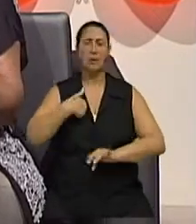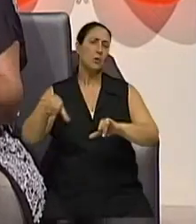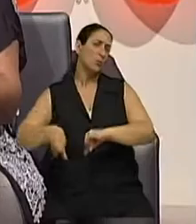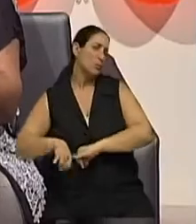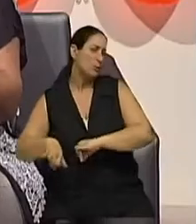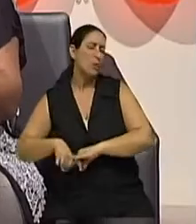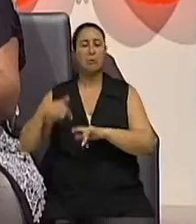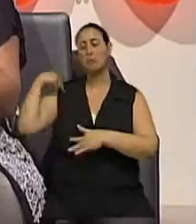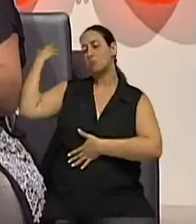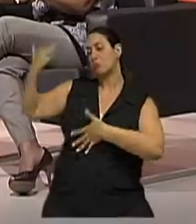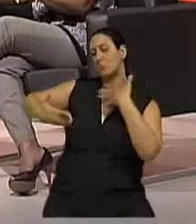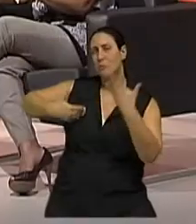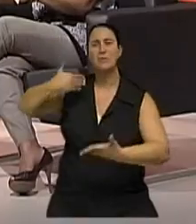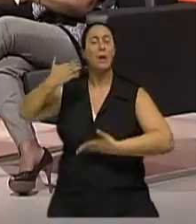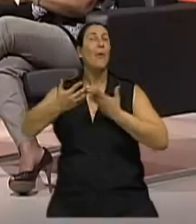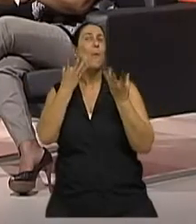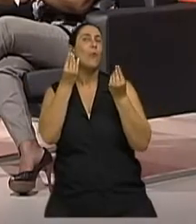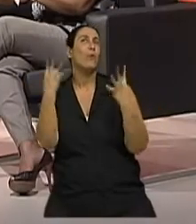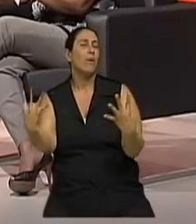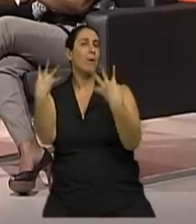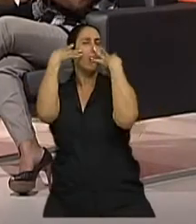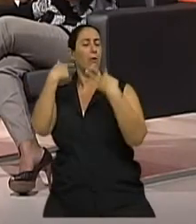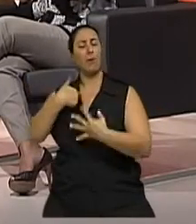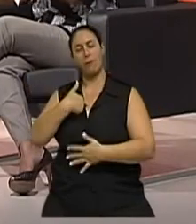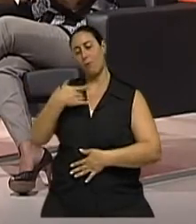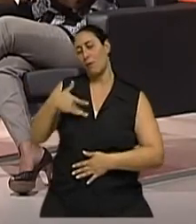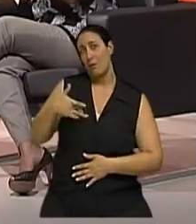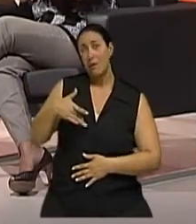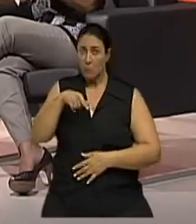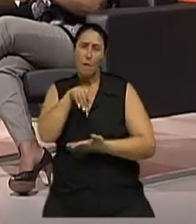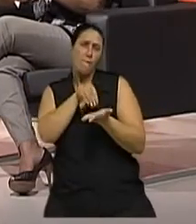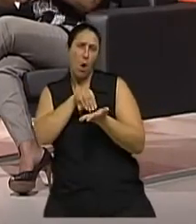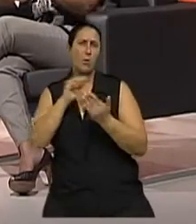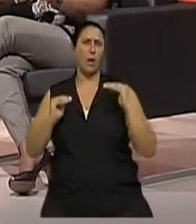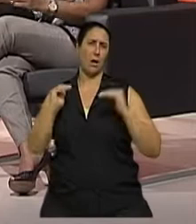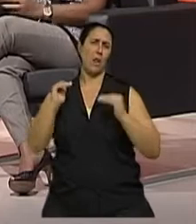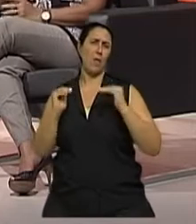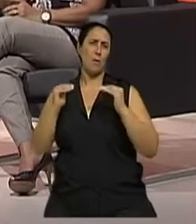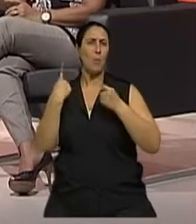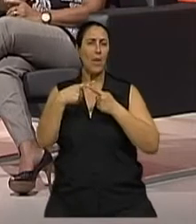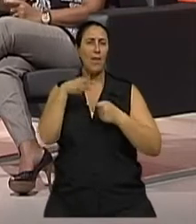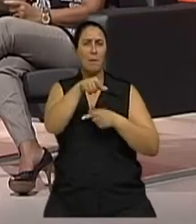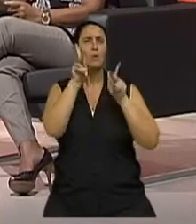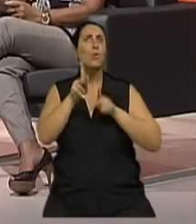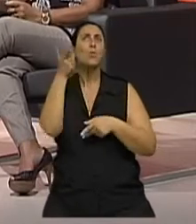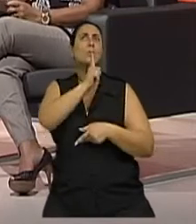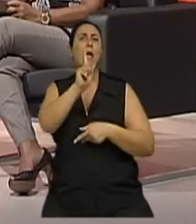minha doença, né? Essa questão está ligada também a esse equilíbrio emocional para saber gerenciar melhor isso.